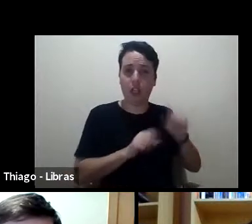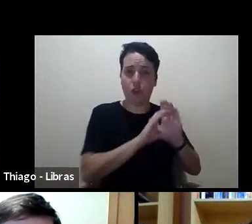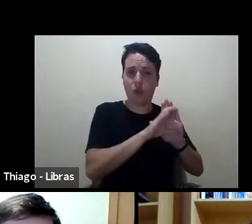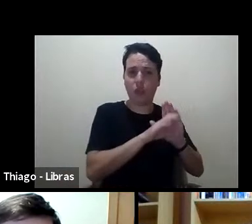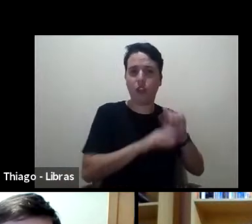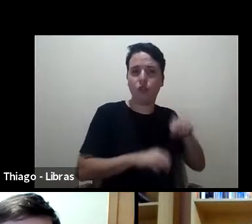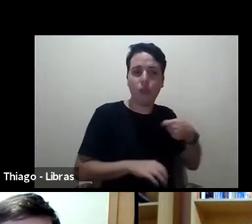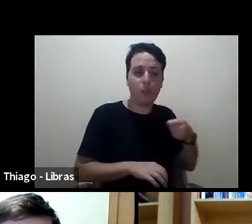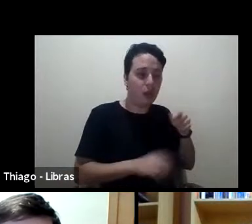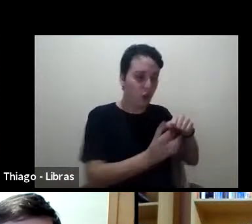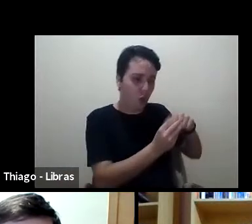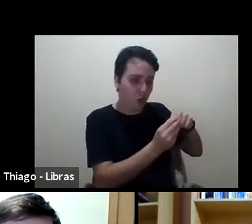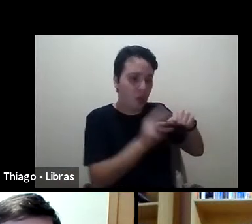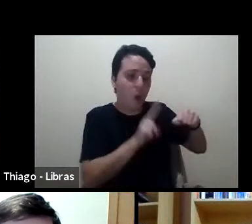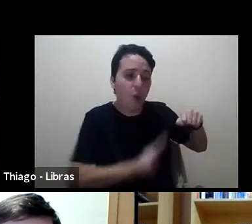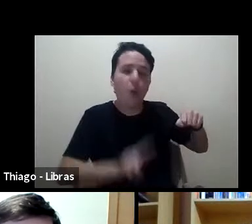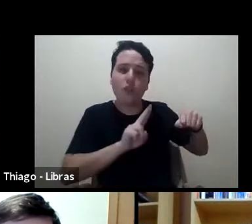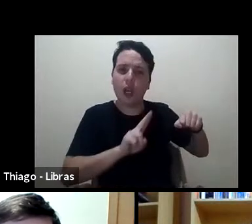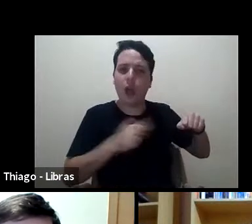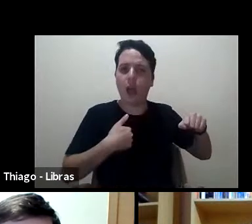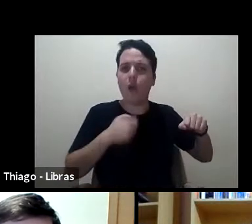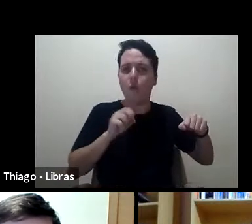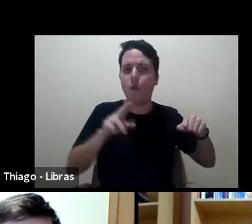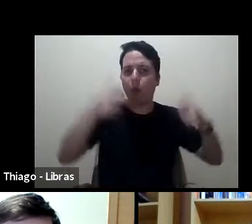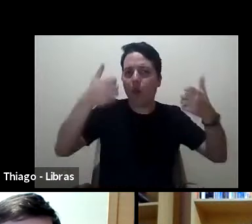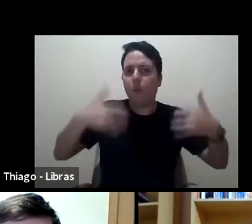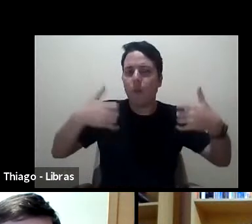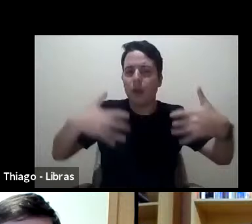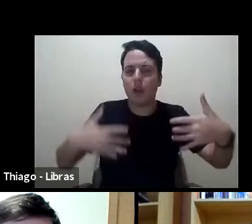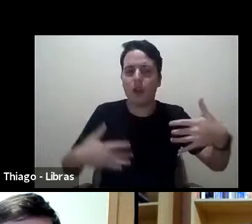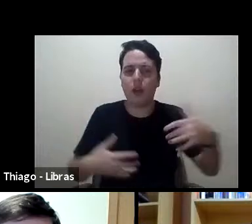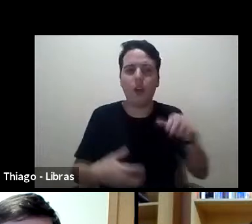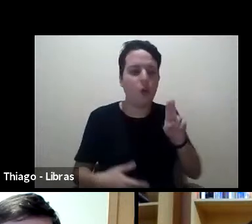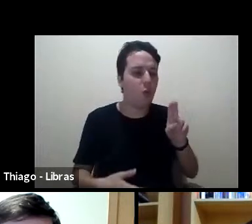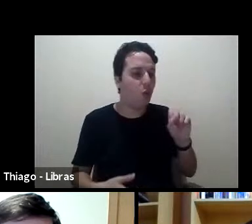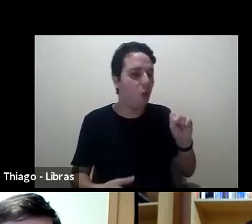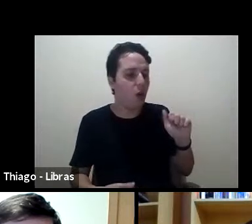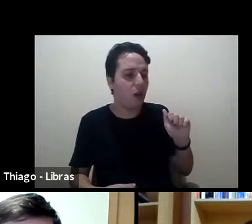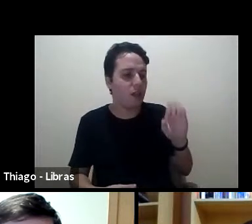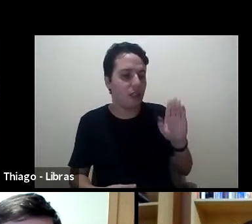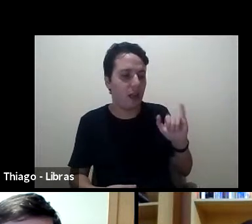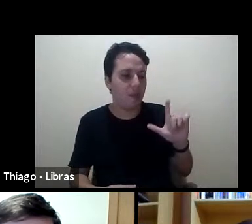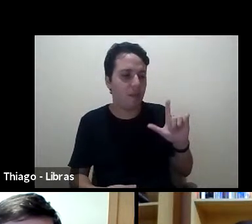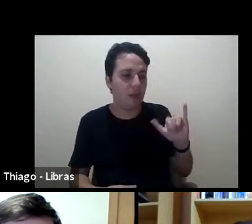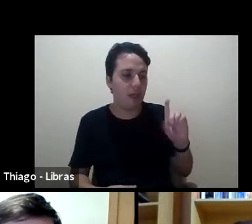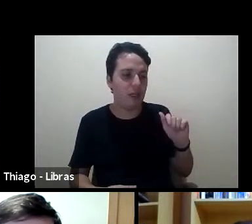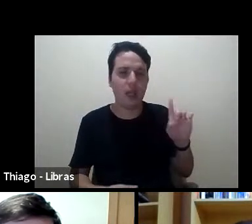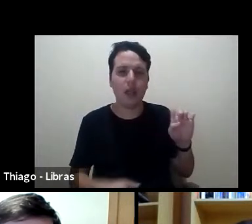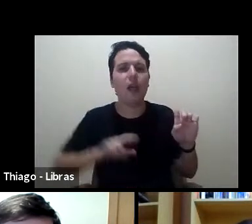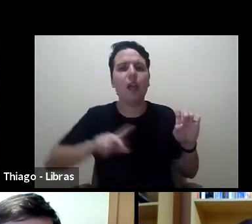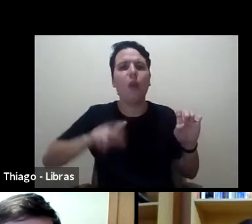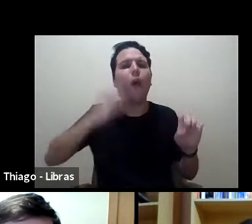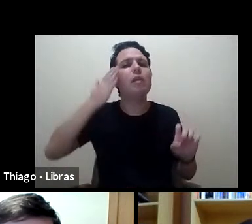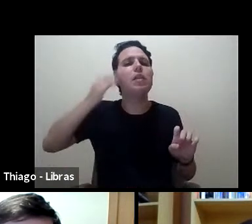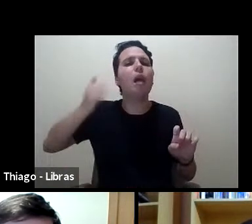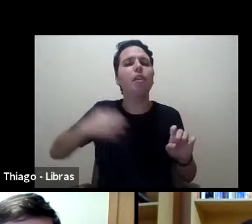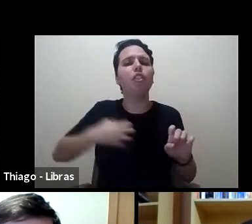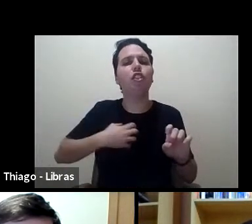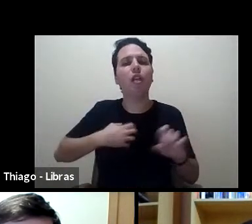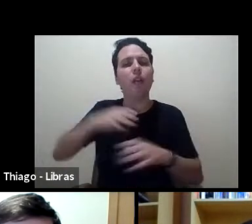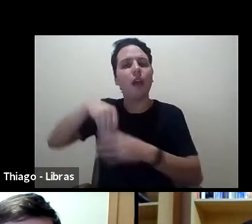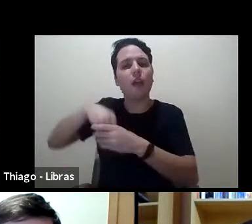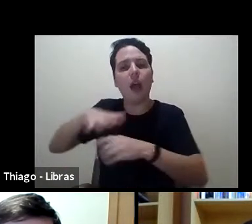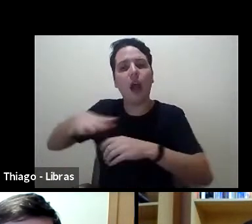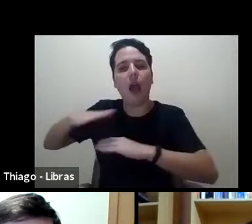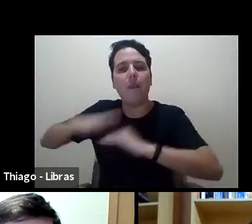vezes. Usabilidade não tem que ver com saber prático. Não tem nenhum... Saber